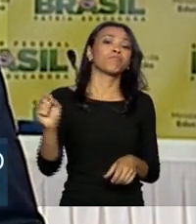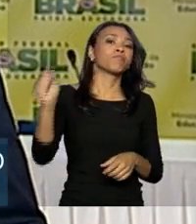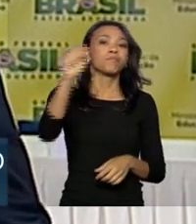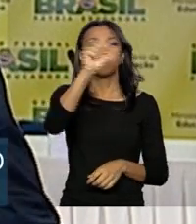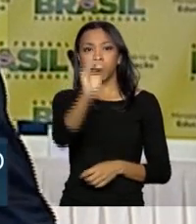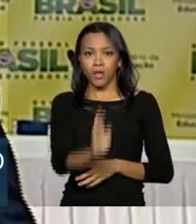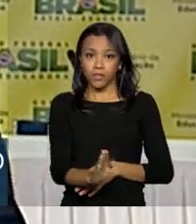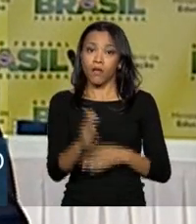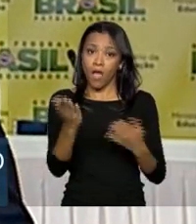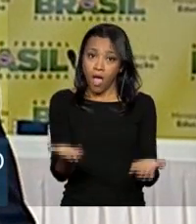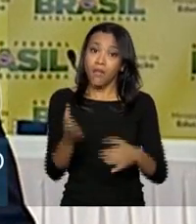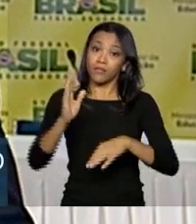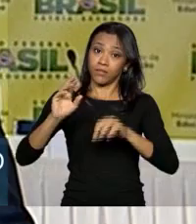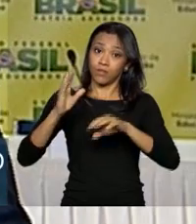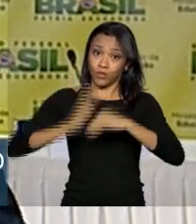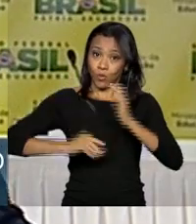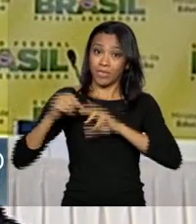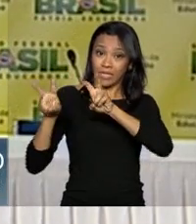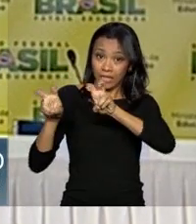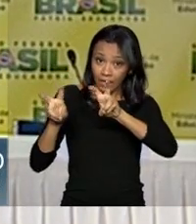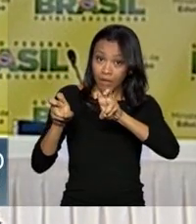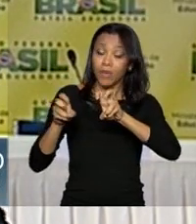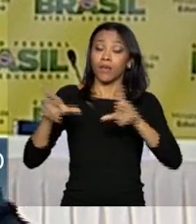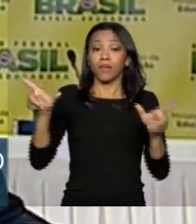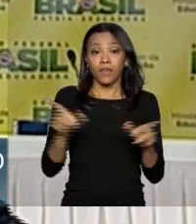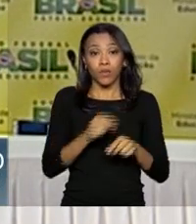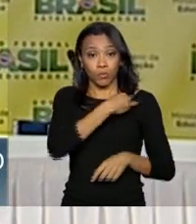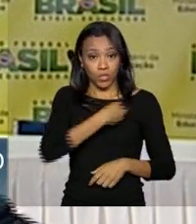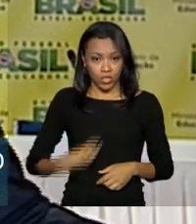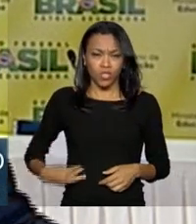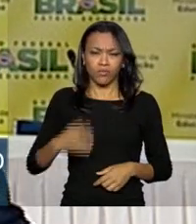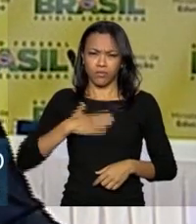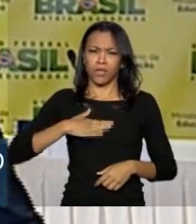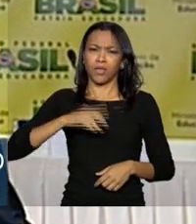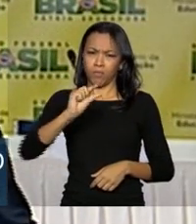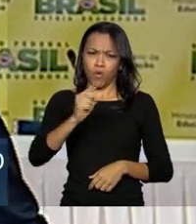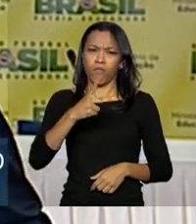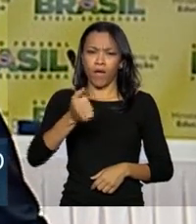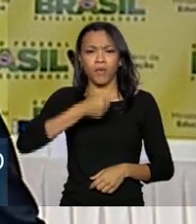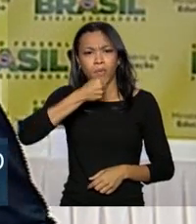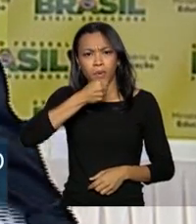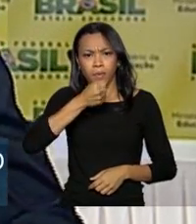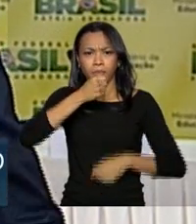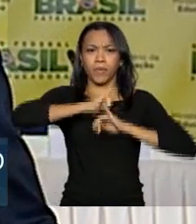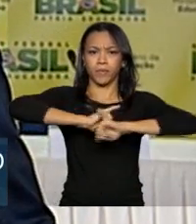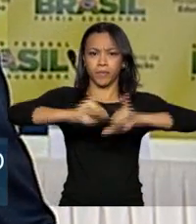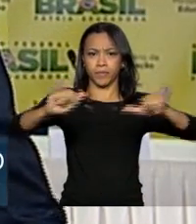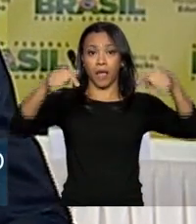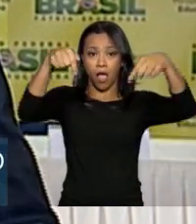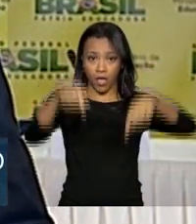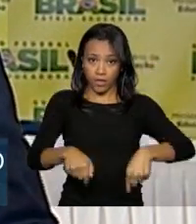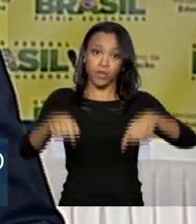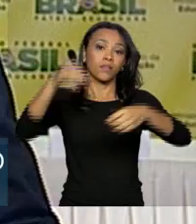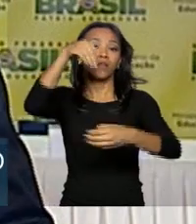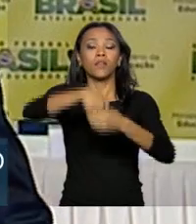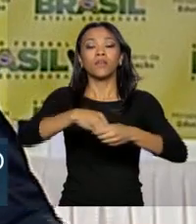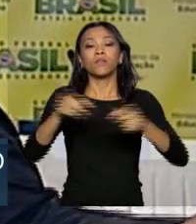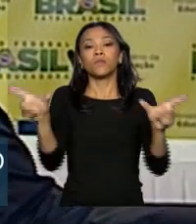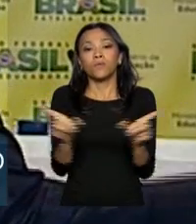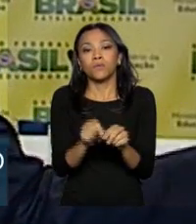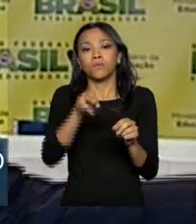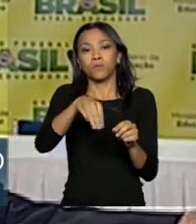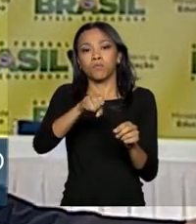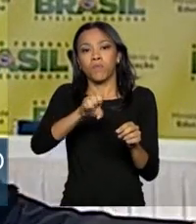E é sobre esse assunto que o ministro da Educação vai conversar daqui a pouco com a imprensa aqui na sala de atos do Ministério da Educação,